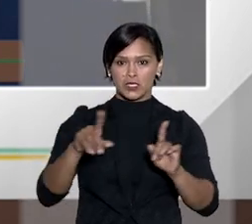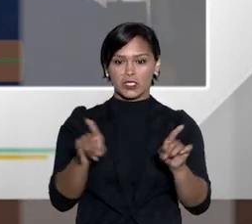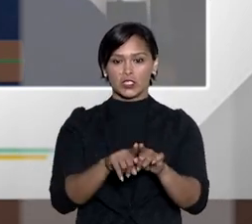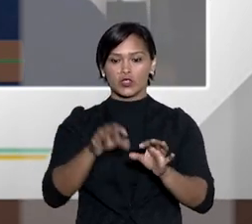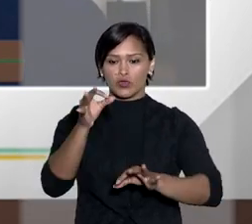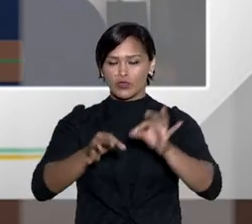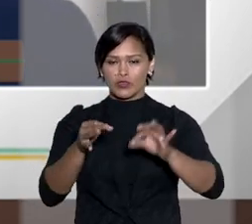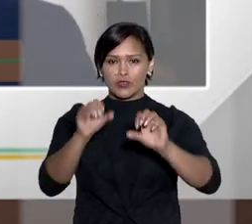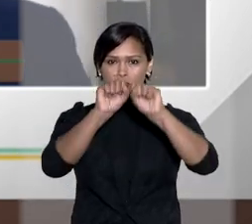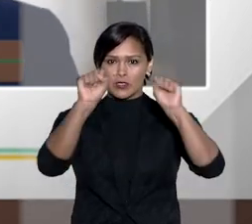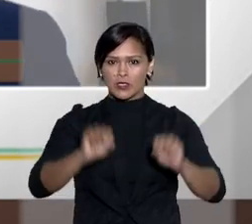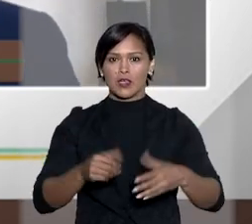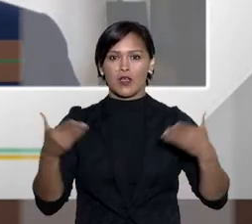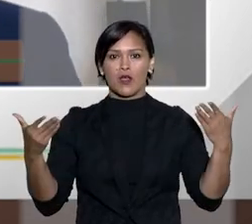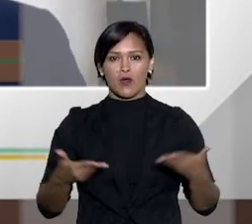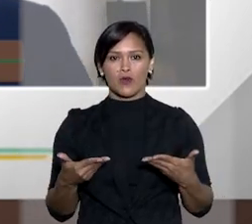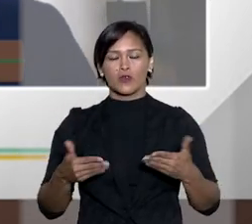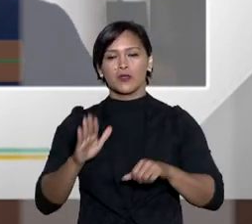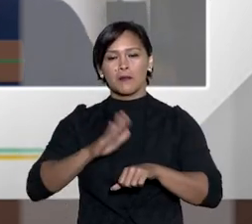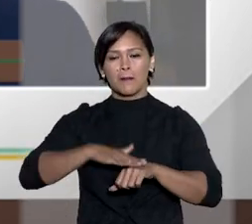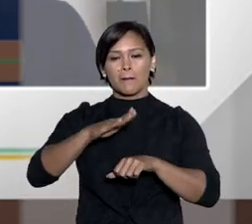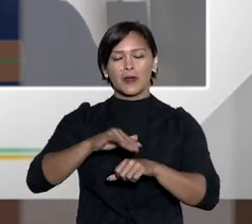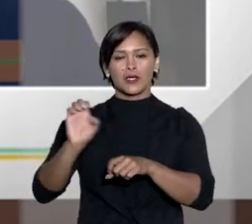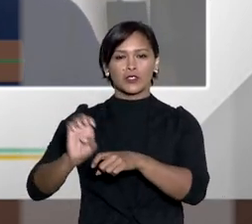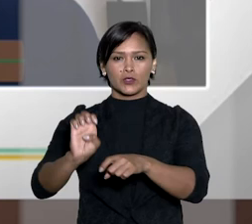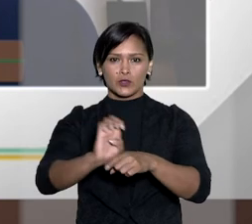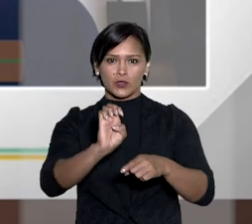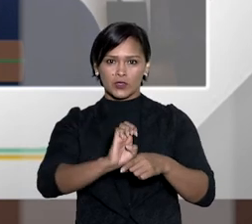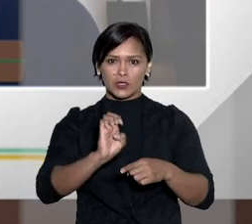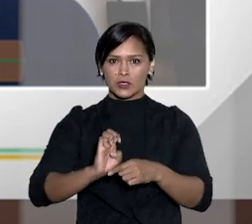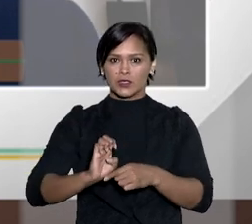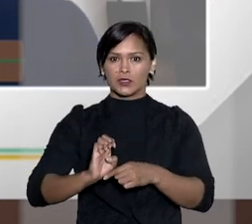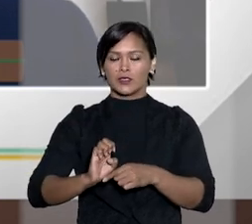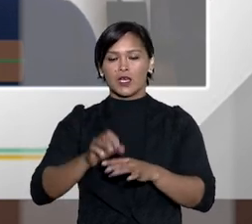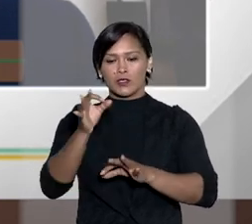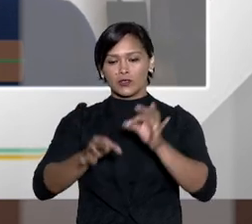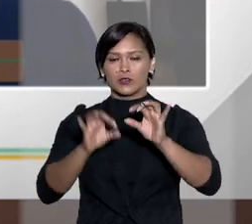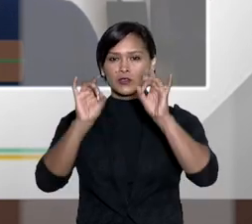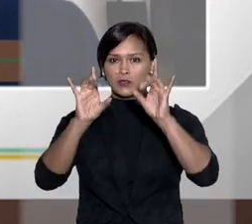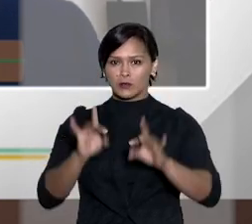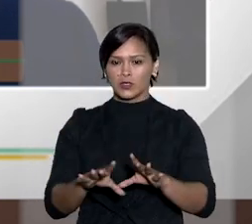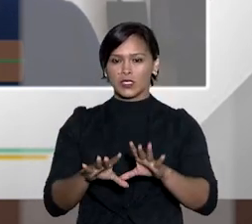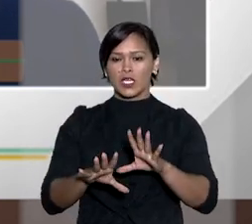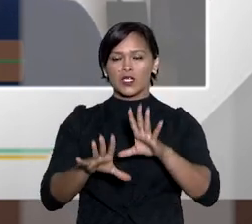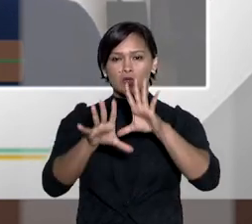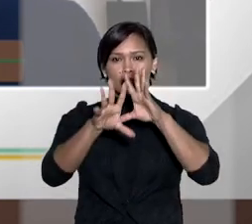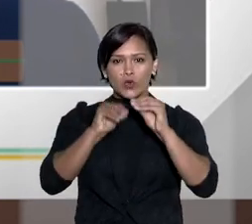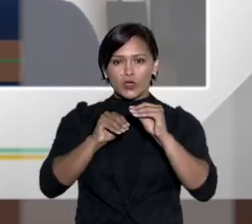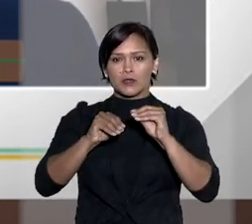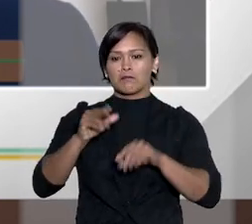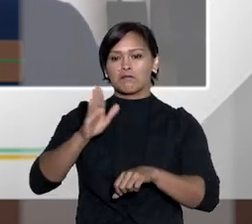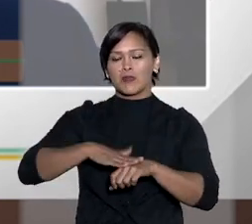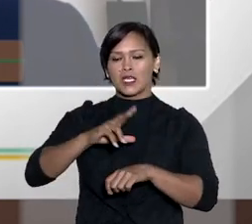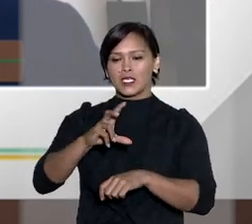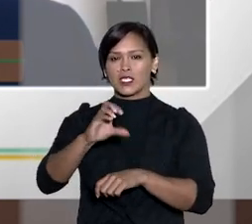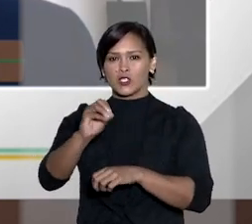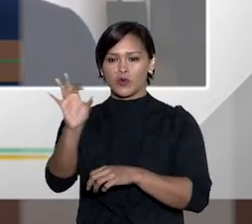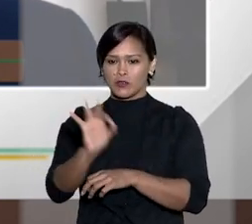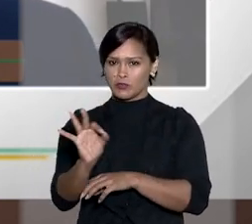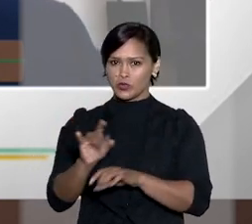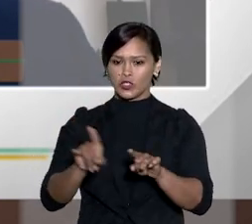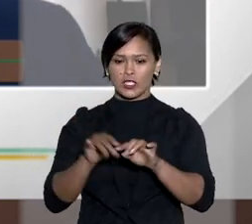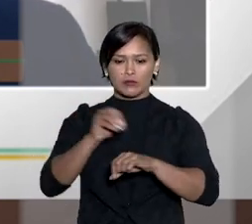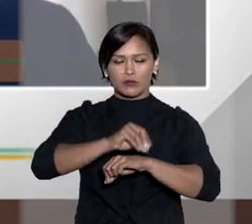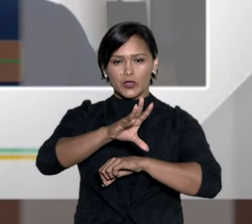uma expectativa positiva no sistema de justiça então hoje na maioria dos estados o sistema dos juizados especiais se